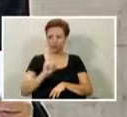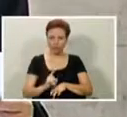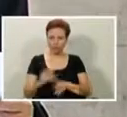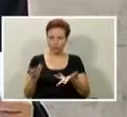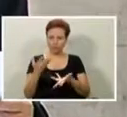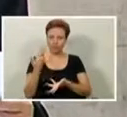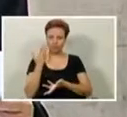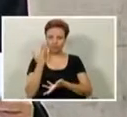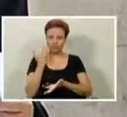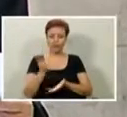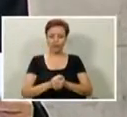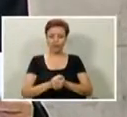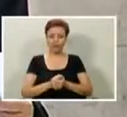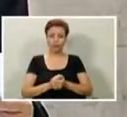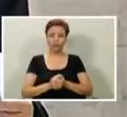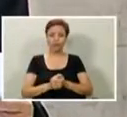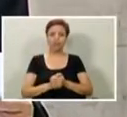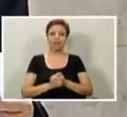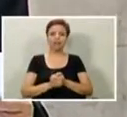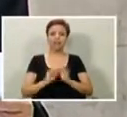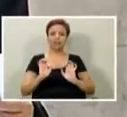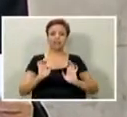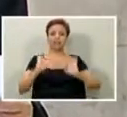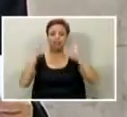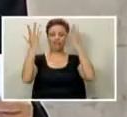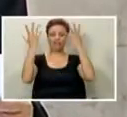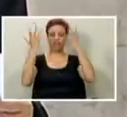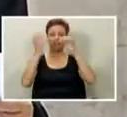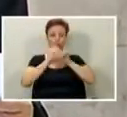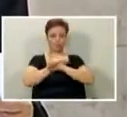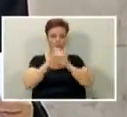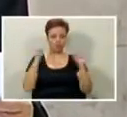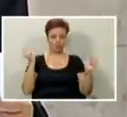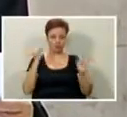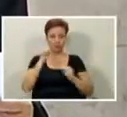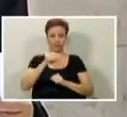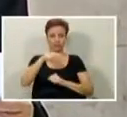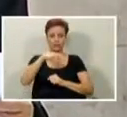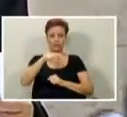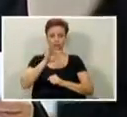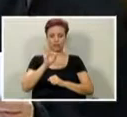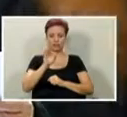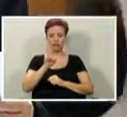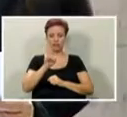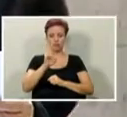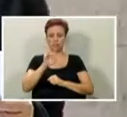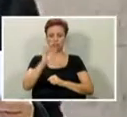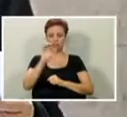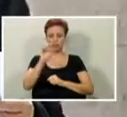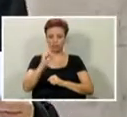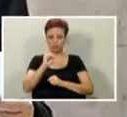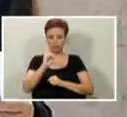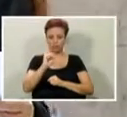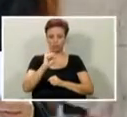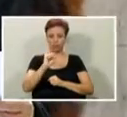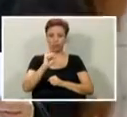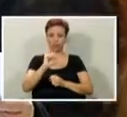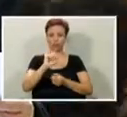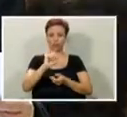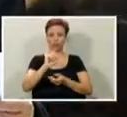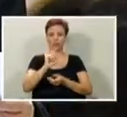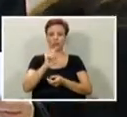Quando se faz esses grandes eventos, a SP Turismo só cobra 12% dos cofres da prefeitura,